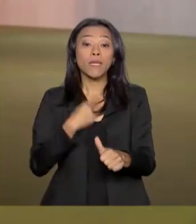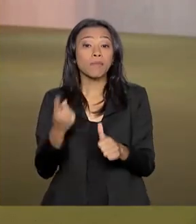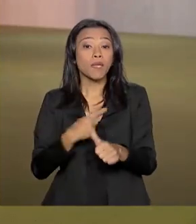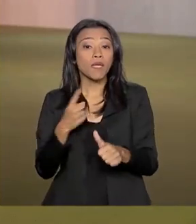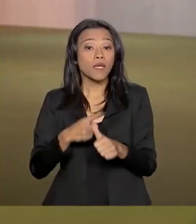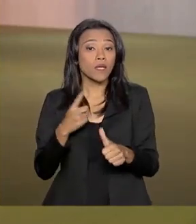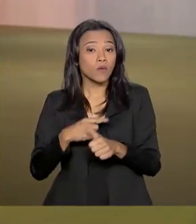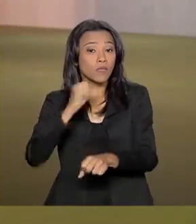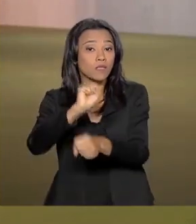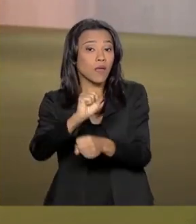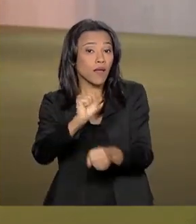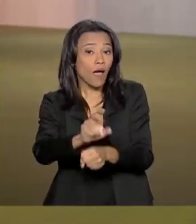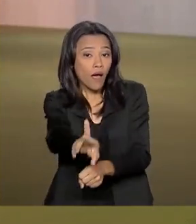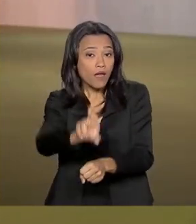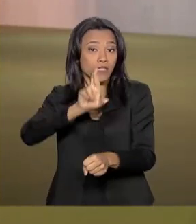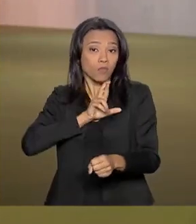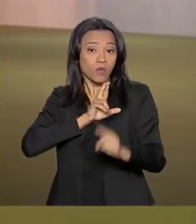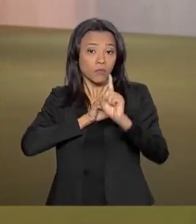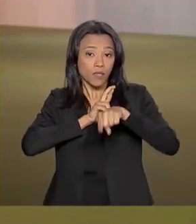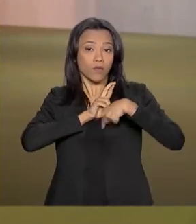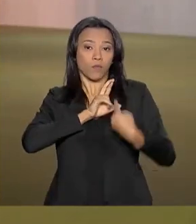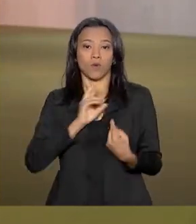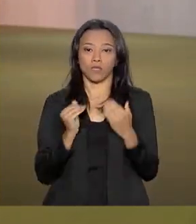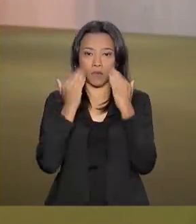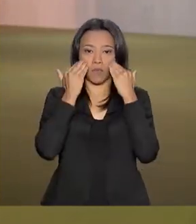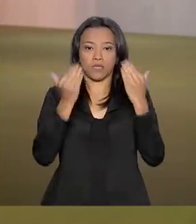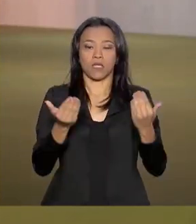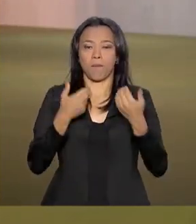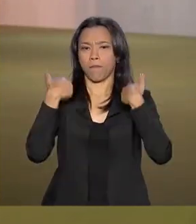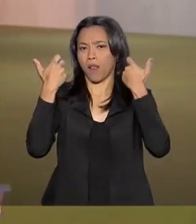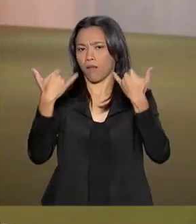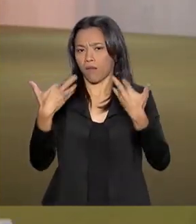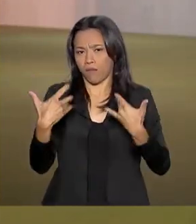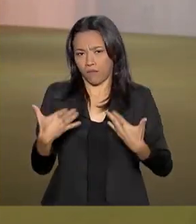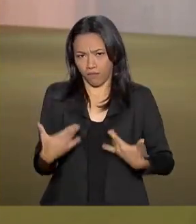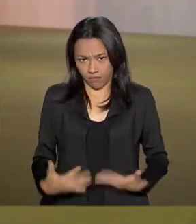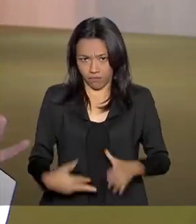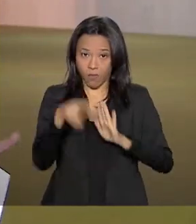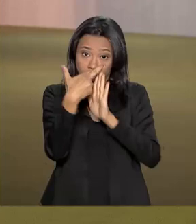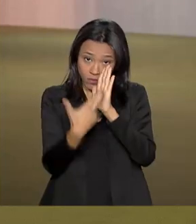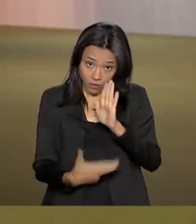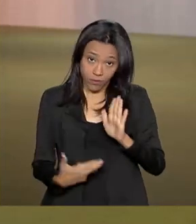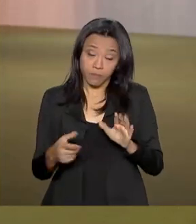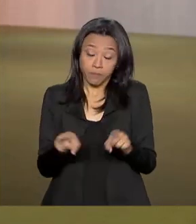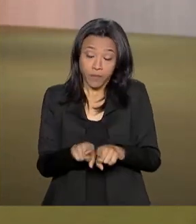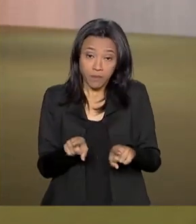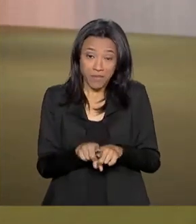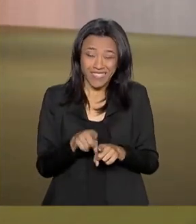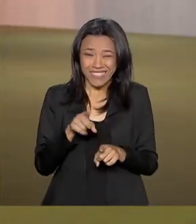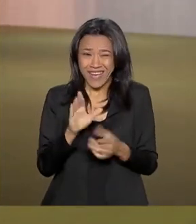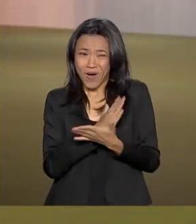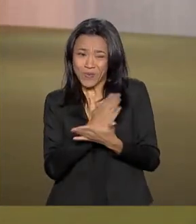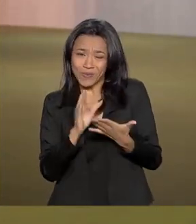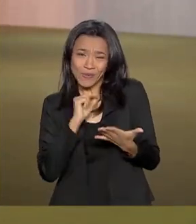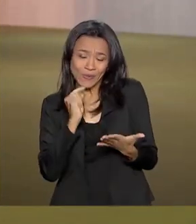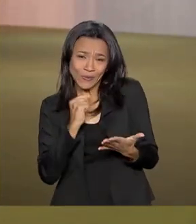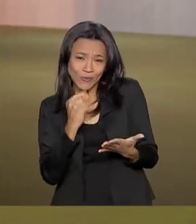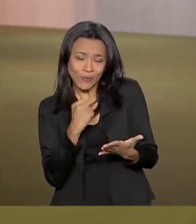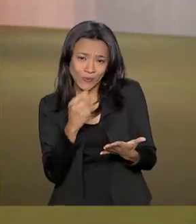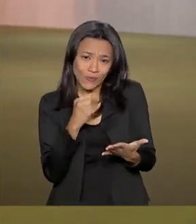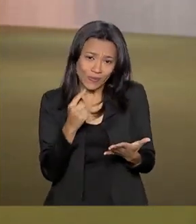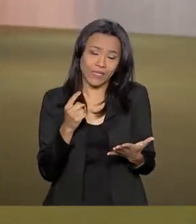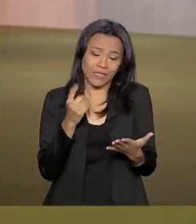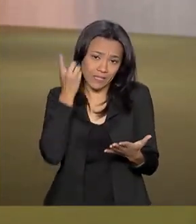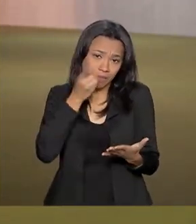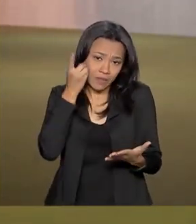finalizar esse parecer. Aqui na Câmara também tem divisão, os parlamentares estão aí em cima do muro, mas o próprio presidente da